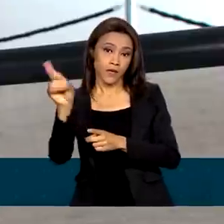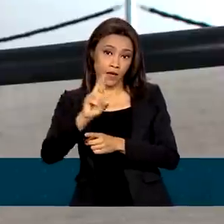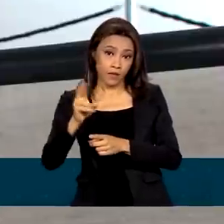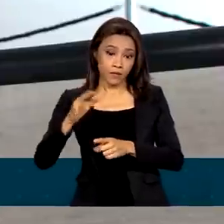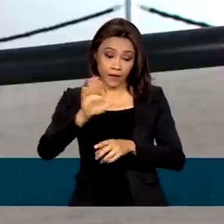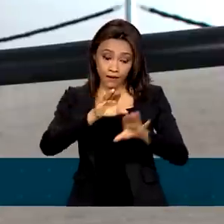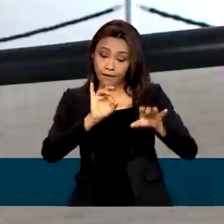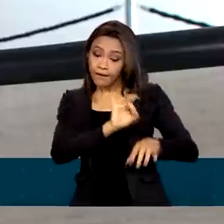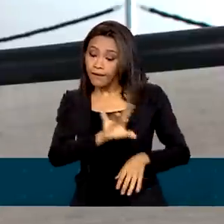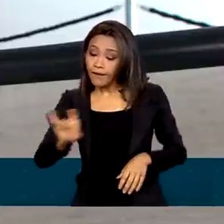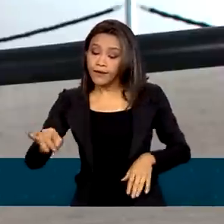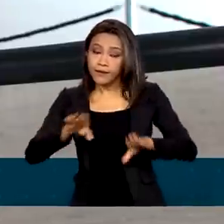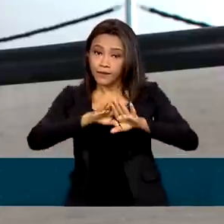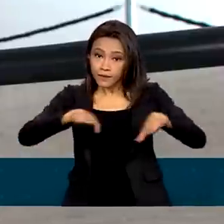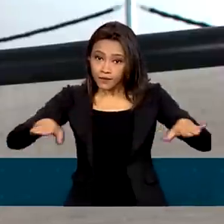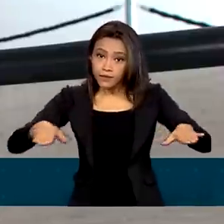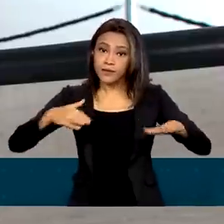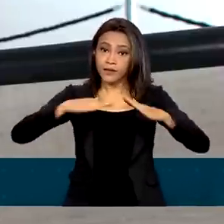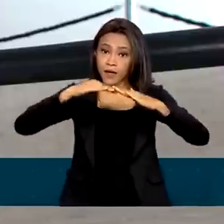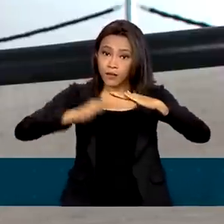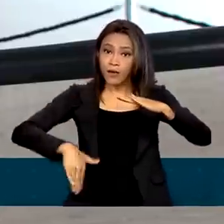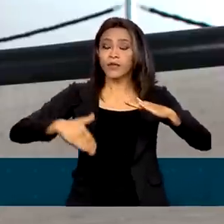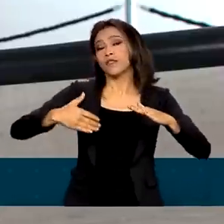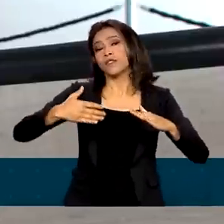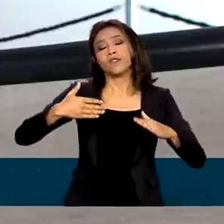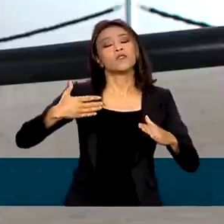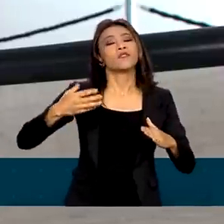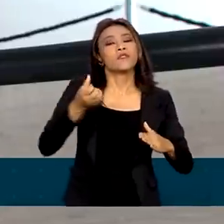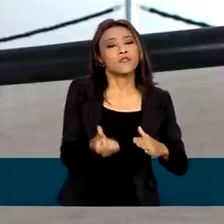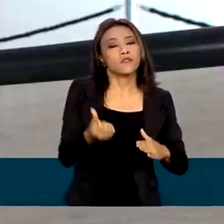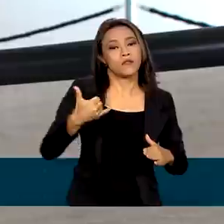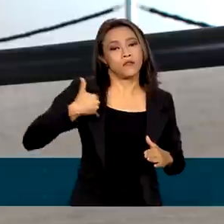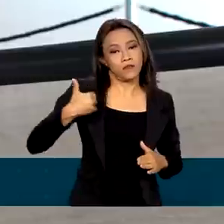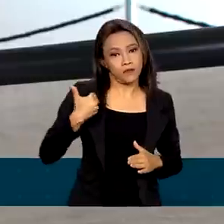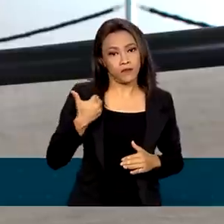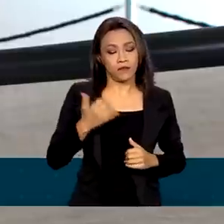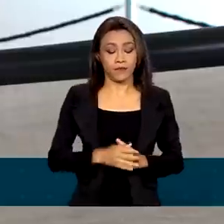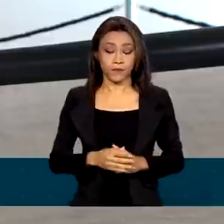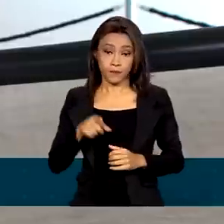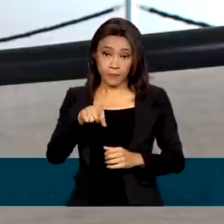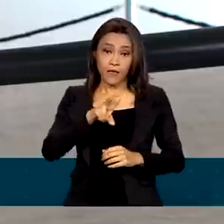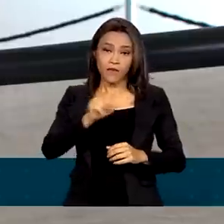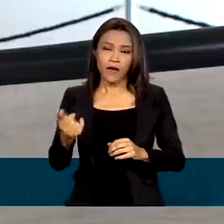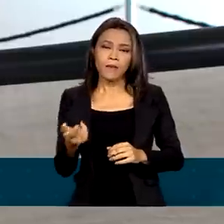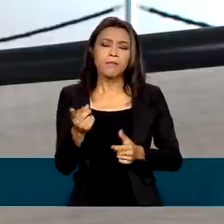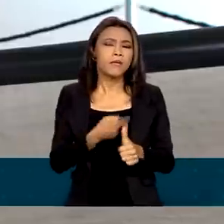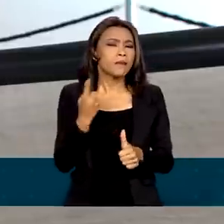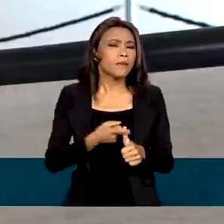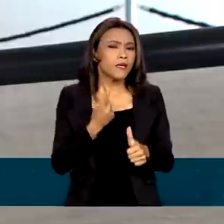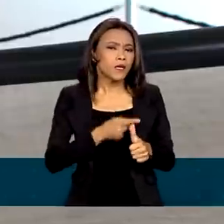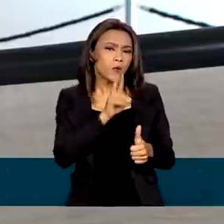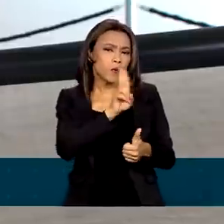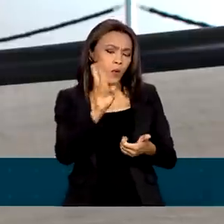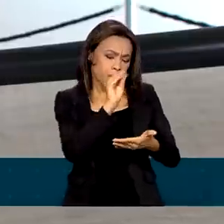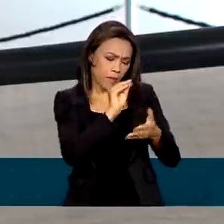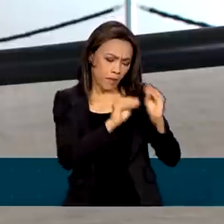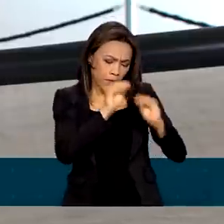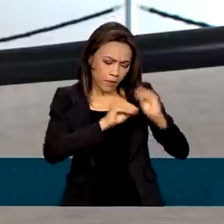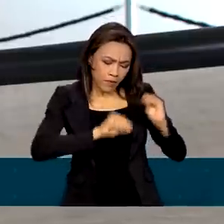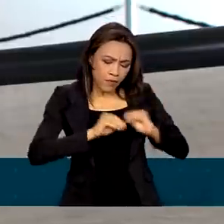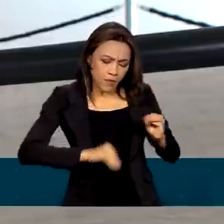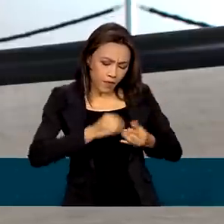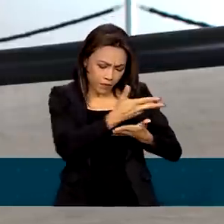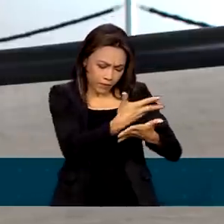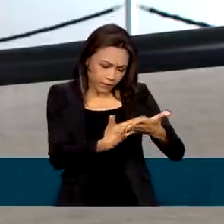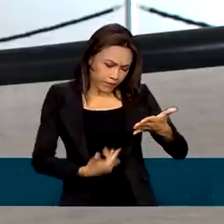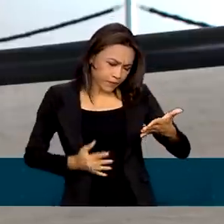0 a 6 anos. O pagamento deve começar em março, após a atualização do cadastro único para programas sociais do